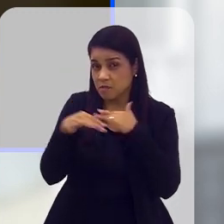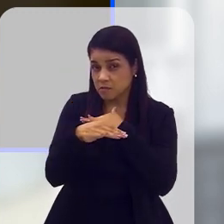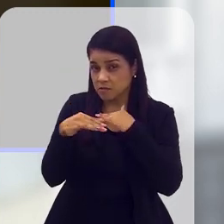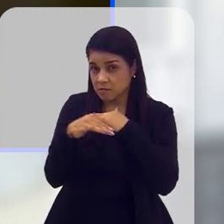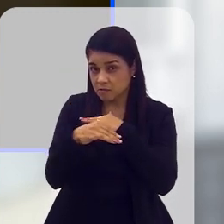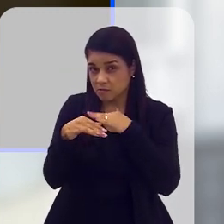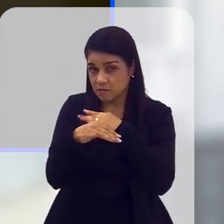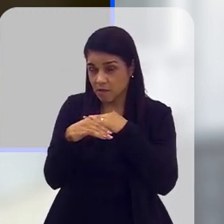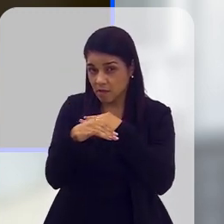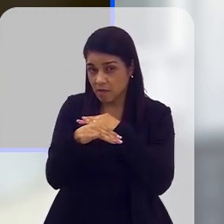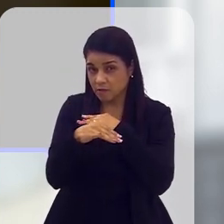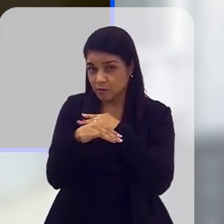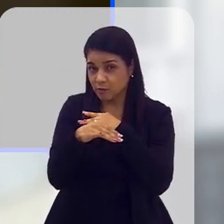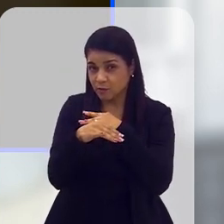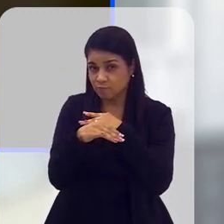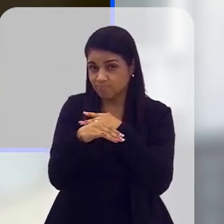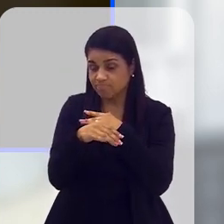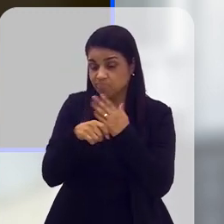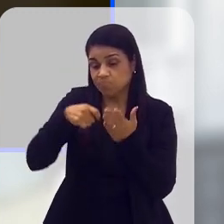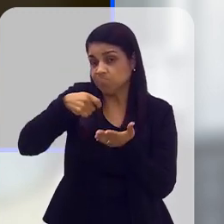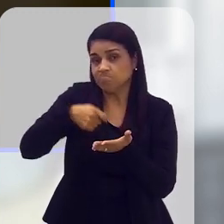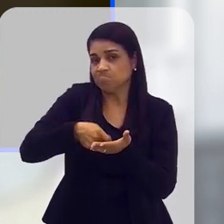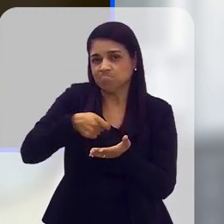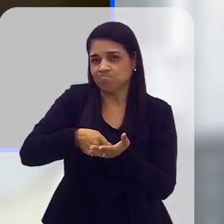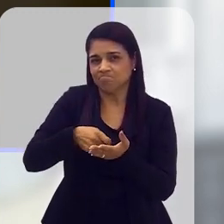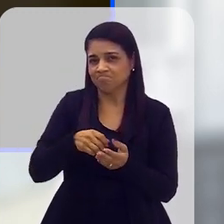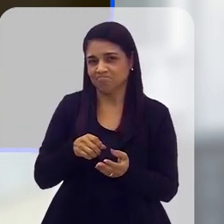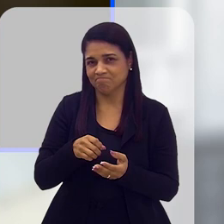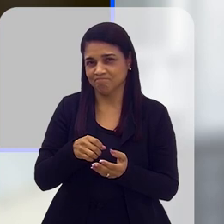metrópoles brasileiras não chega nem no mínimo exigido,